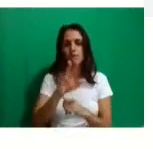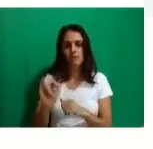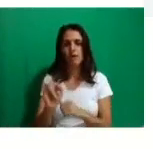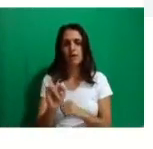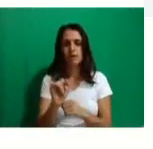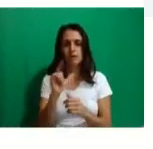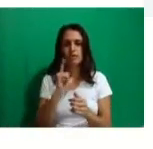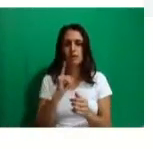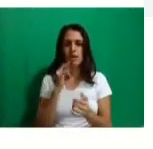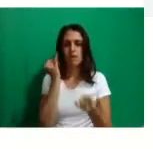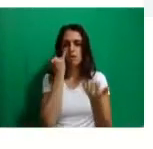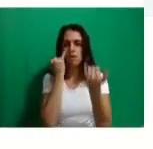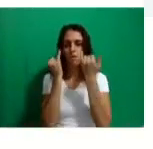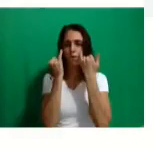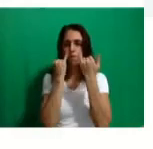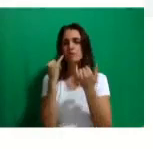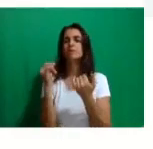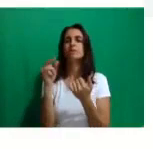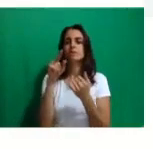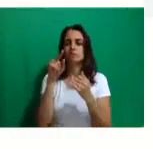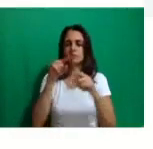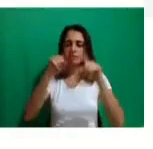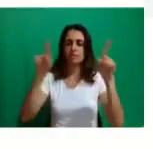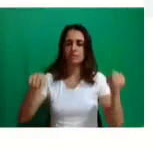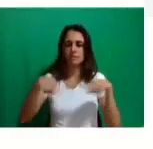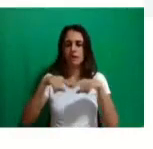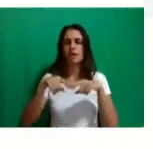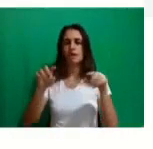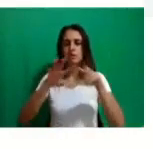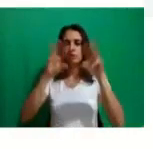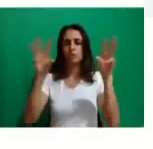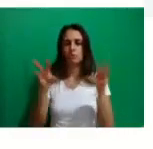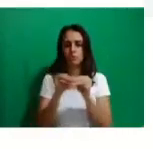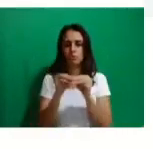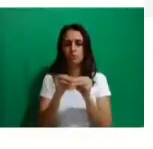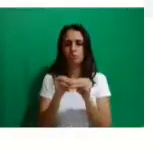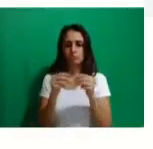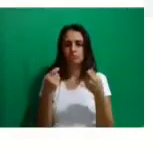atualizado lá na sala do Moodle. Então, fiquem atentos, ok?